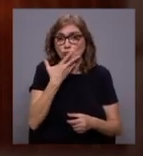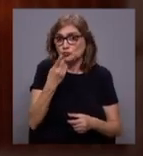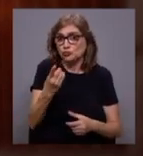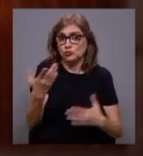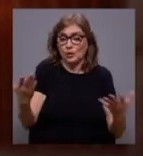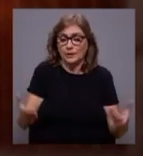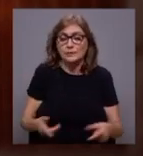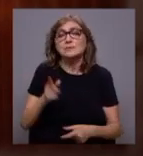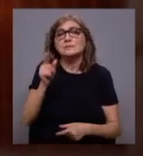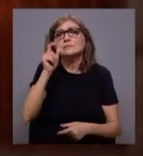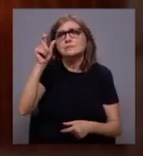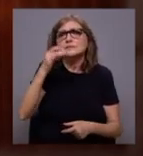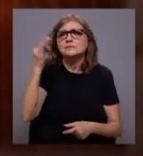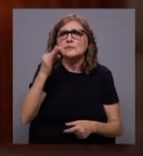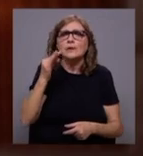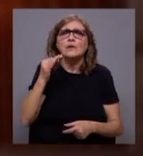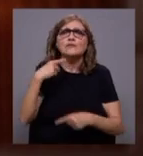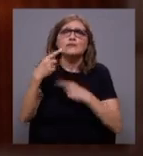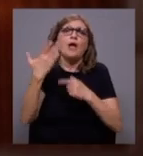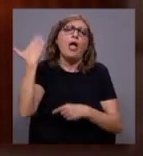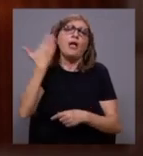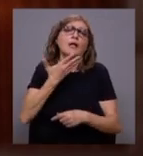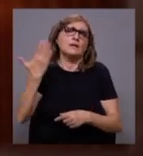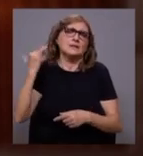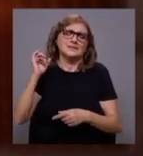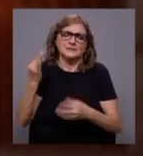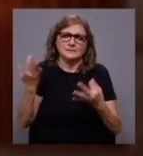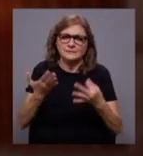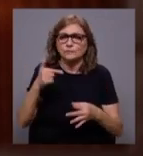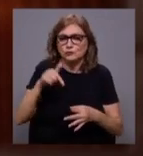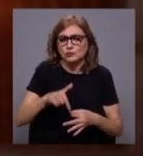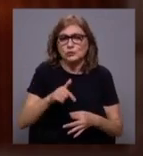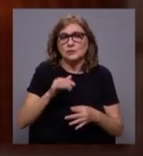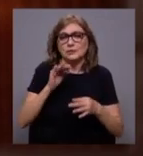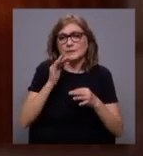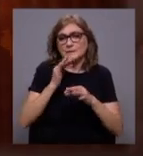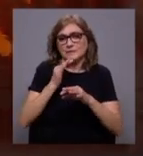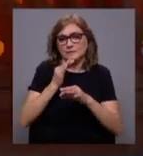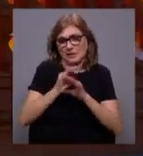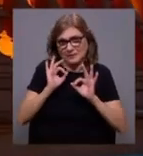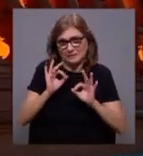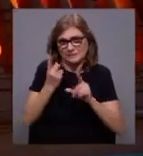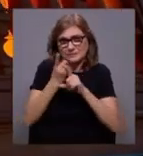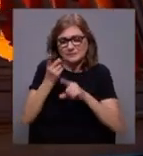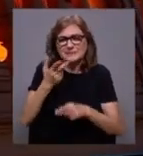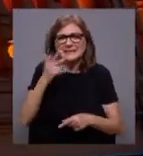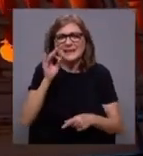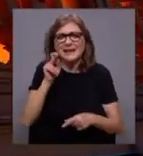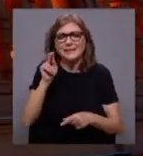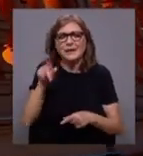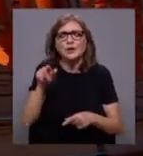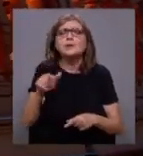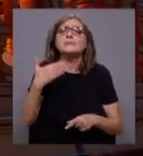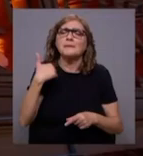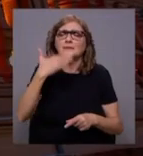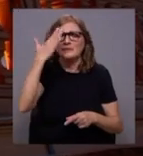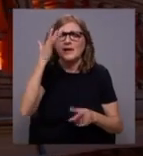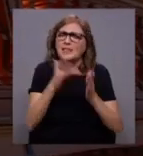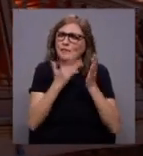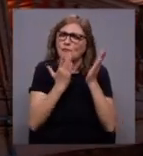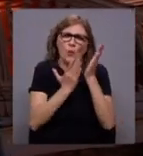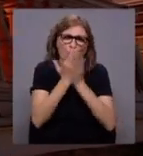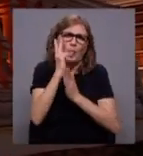claramente, de outra geração, hoje celebramos os seus 100 anos, ainda assim, eu sinto que o livro continuará a viver